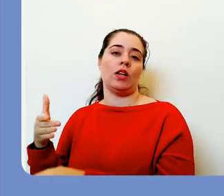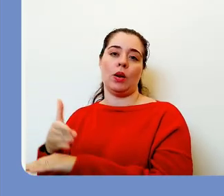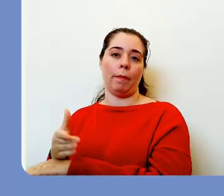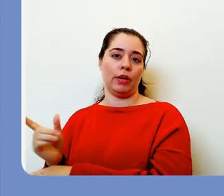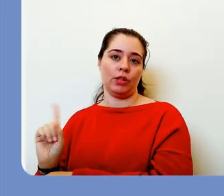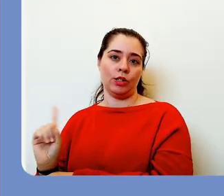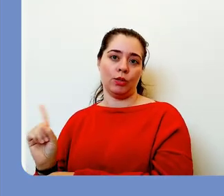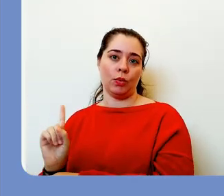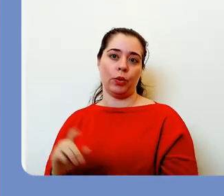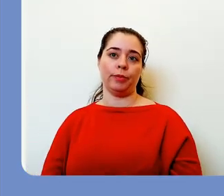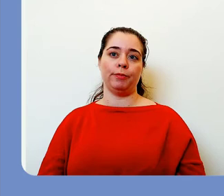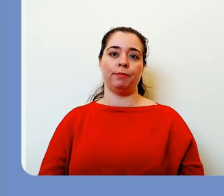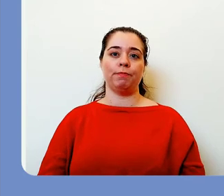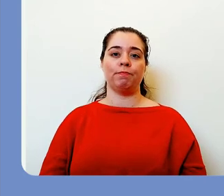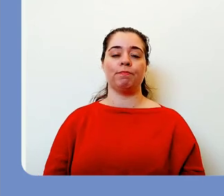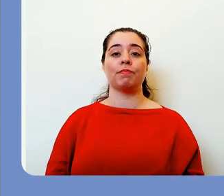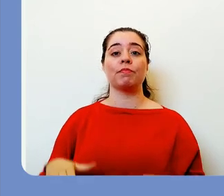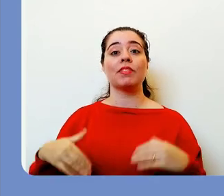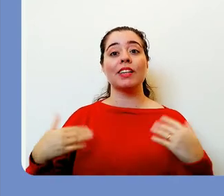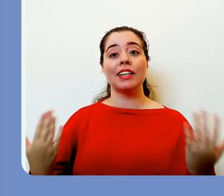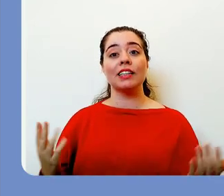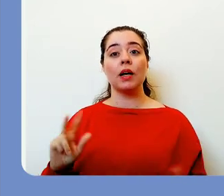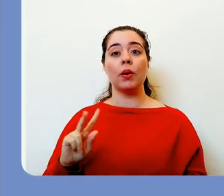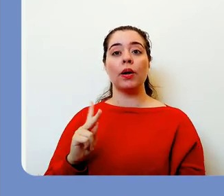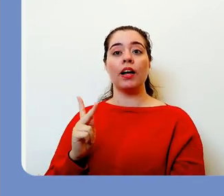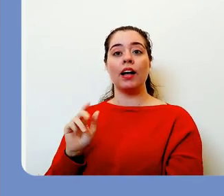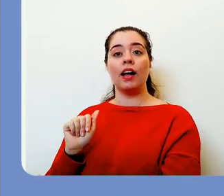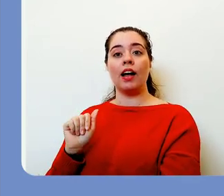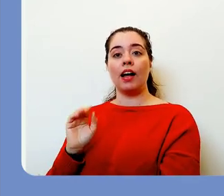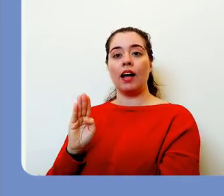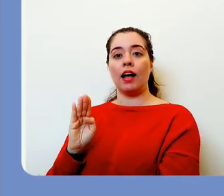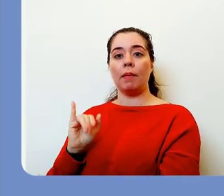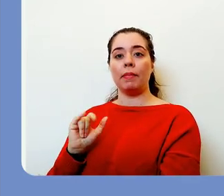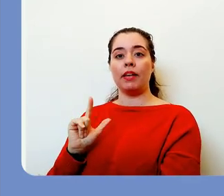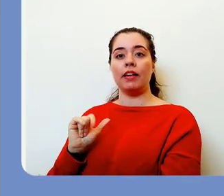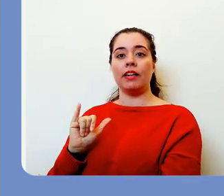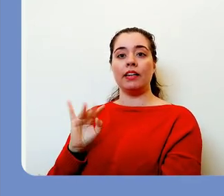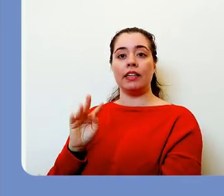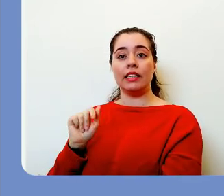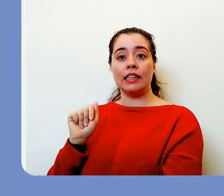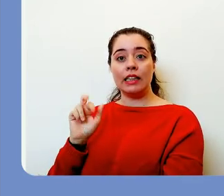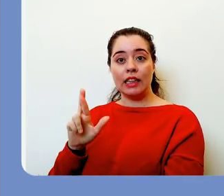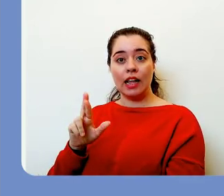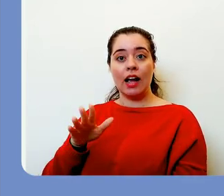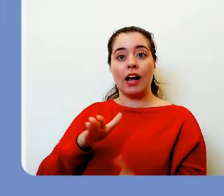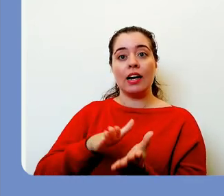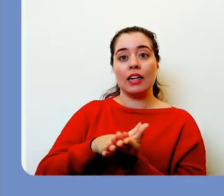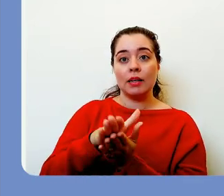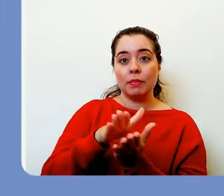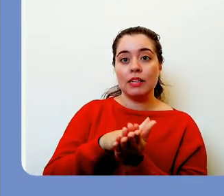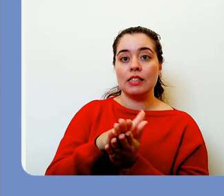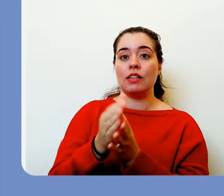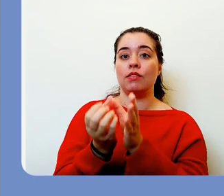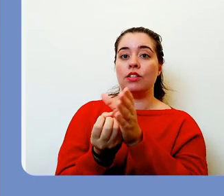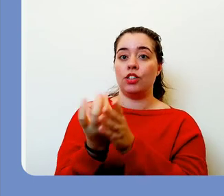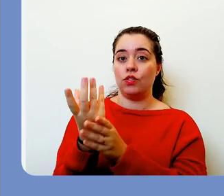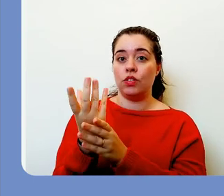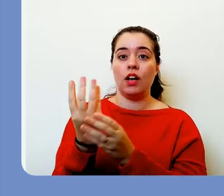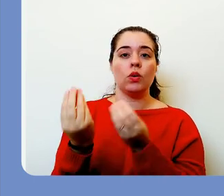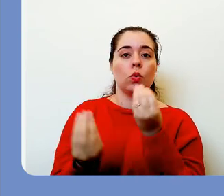aspas, vírgula e o número do CPF, separando os números em pontos e